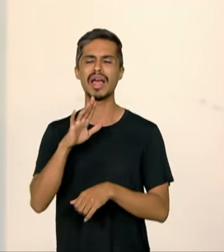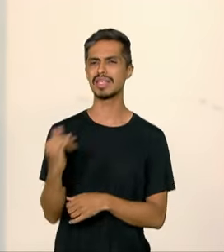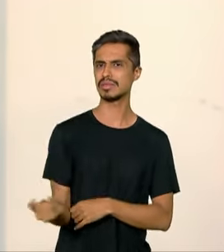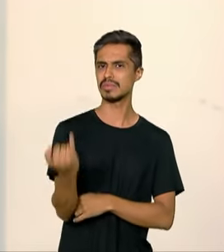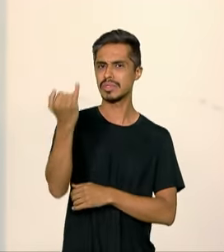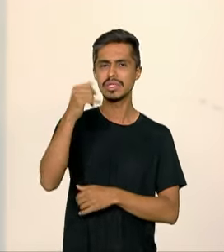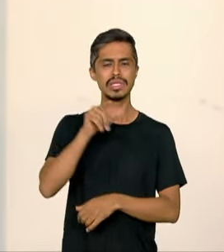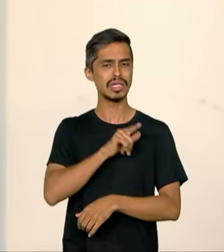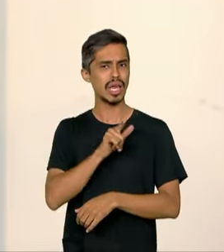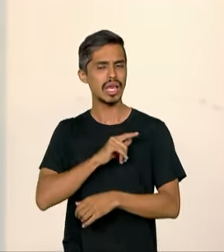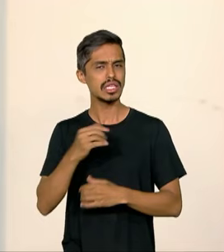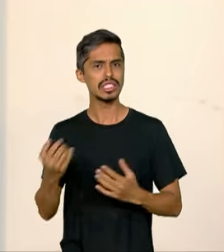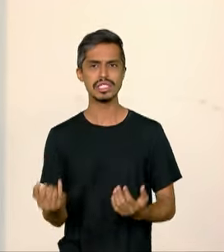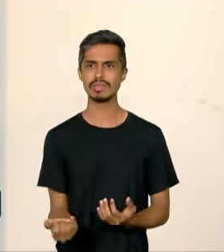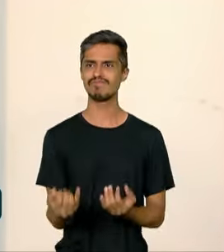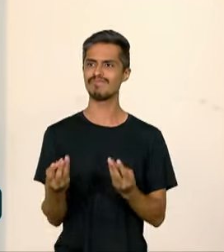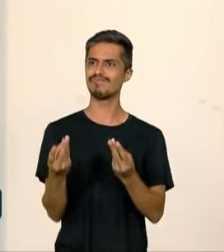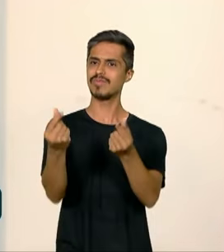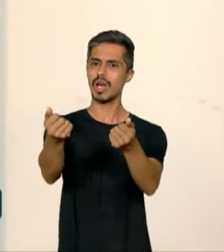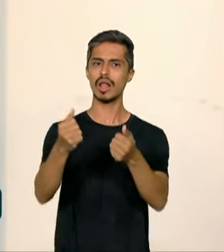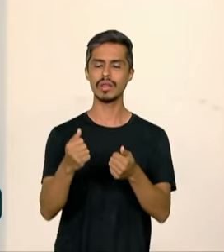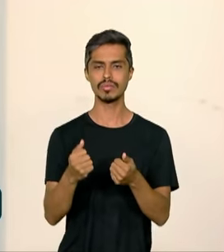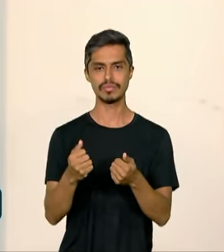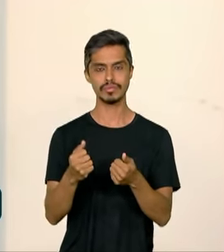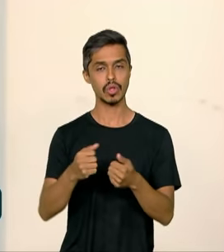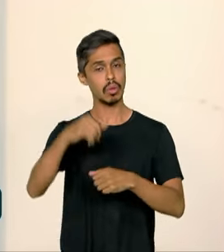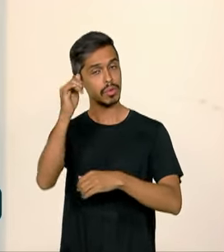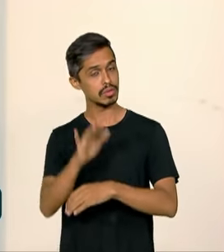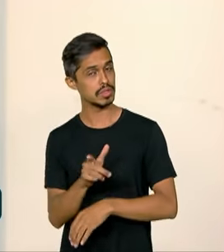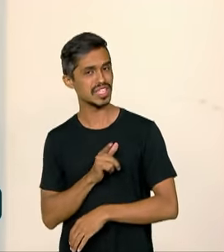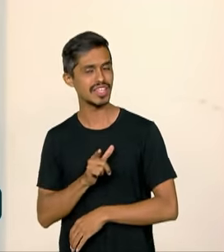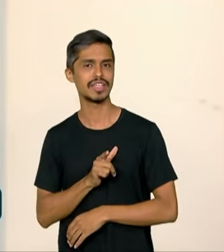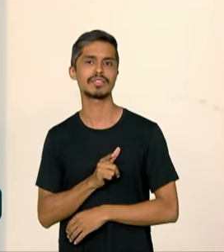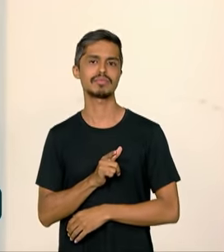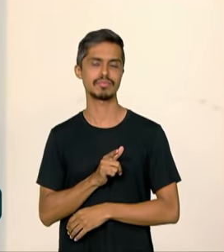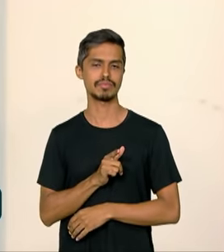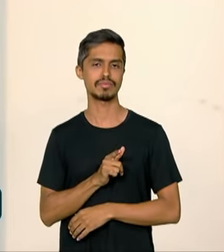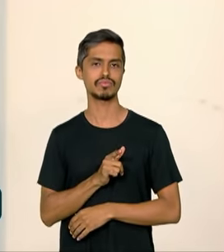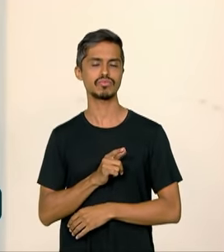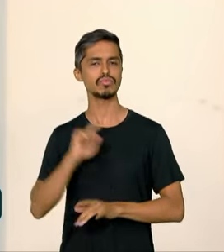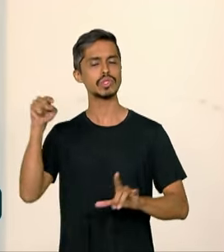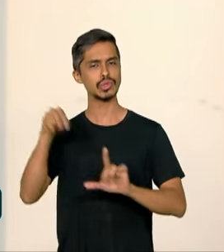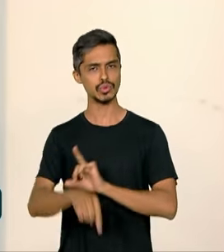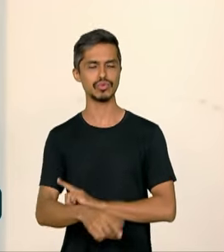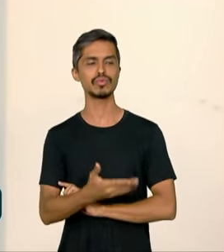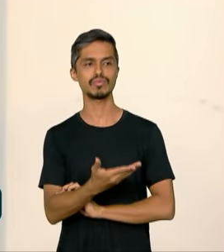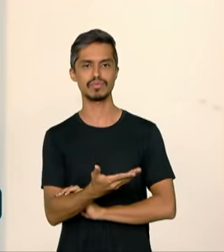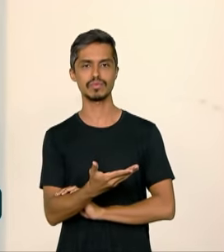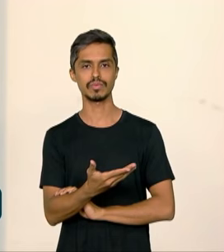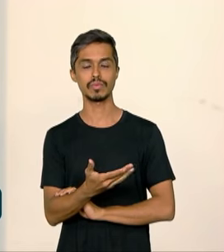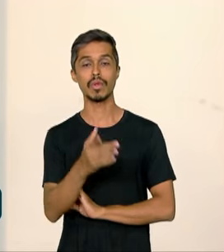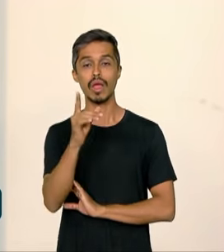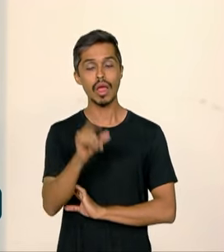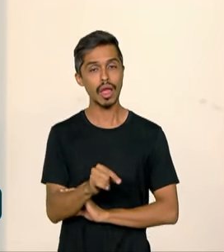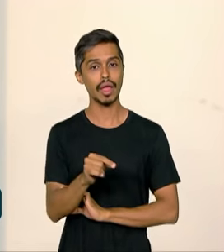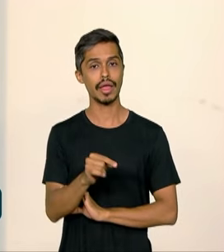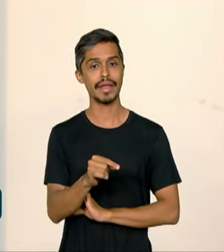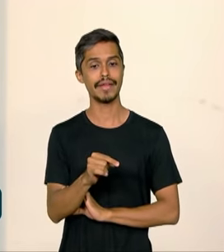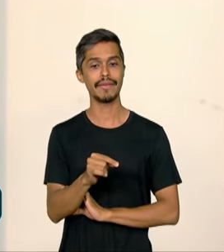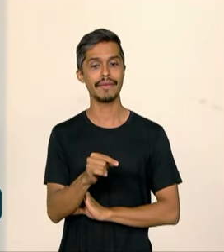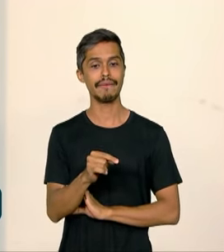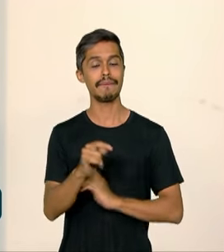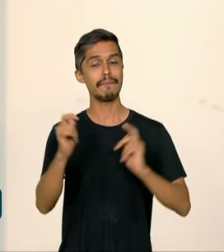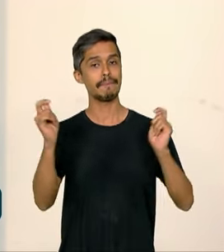Brasil tem de mais relevante, que o Brasil tem de mais profundo. Que é justamente essa